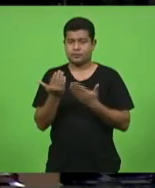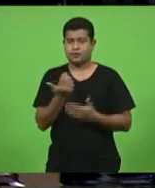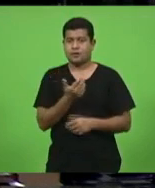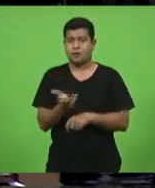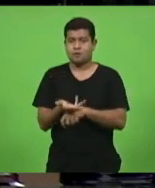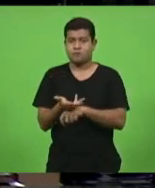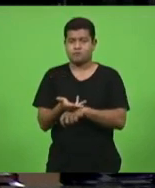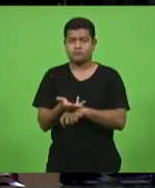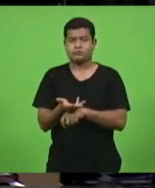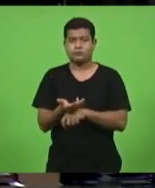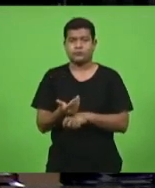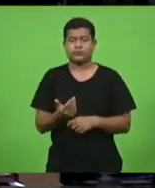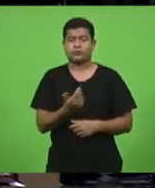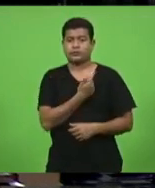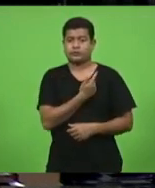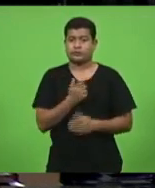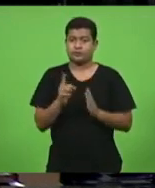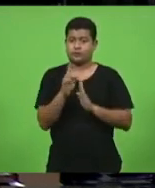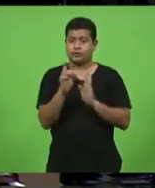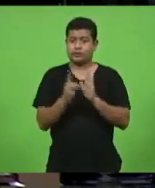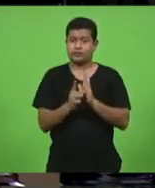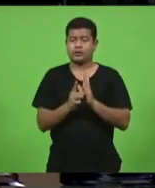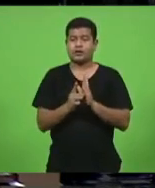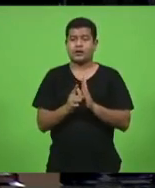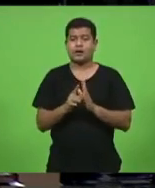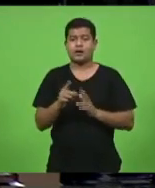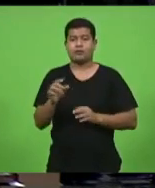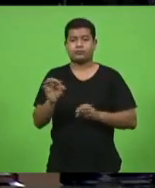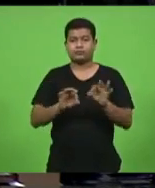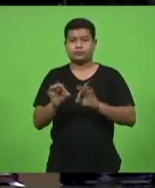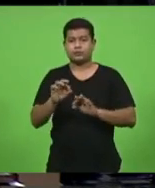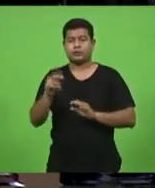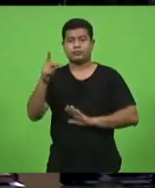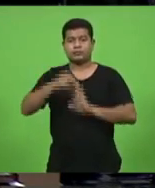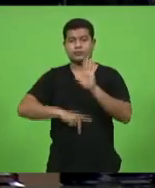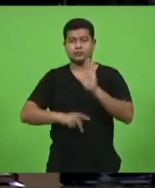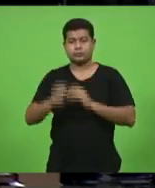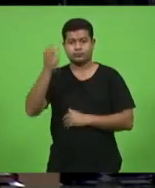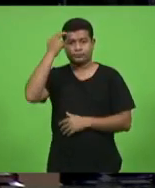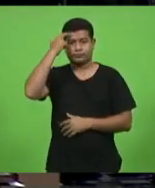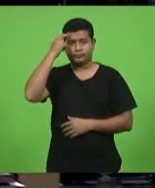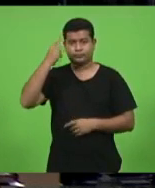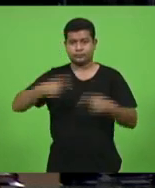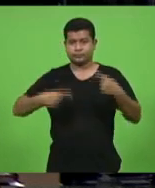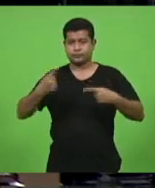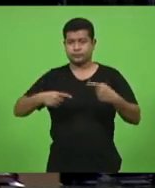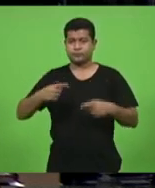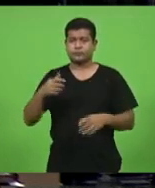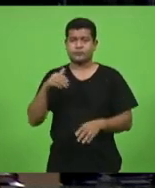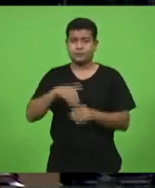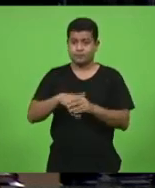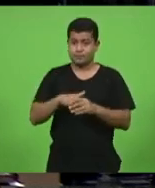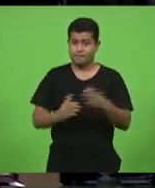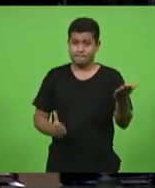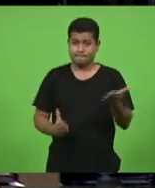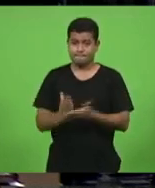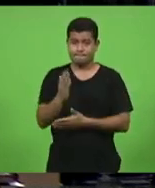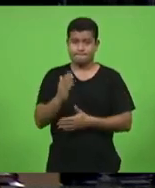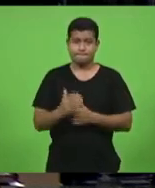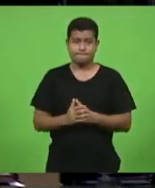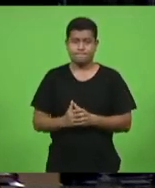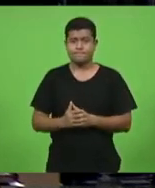regulamenta procedimento de credenciamento de projetos culturais em discussão em votação aprovado